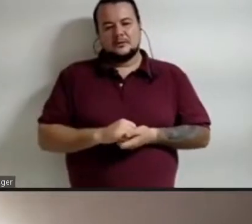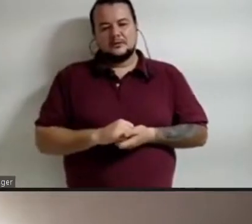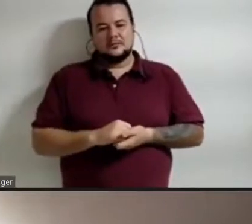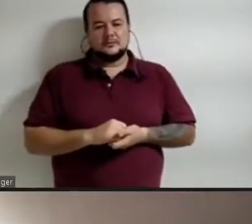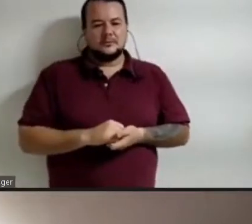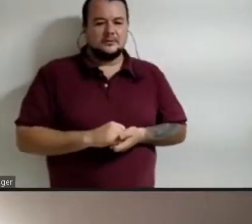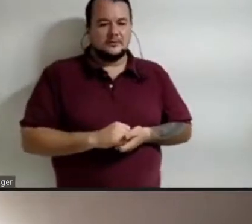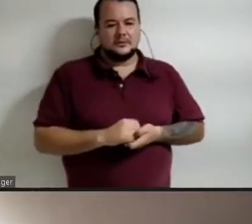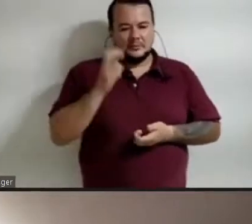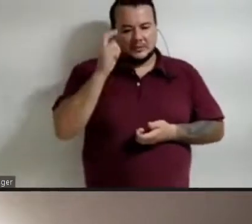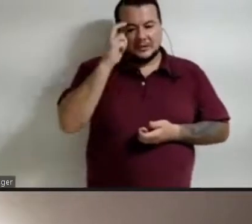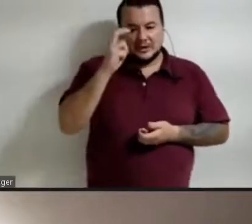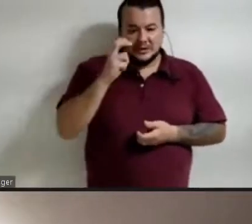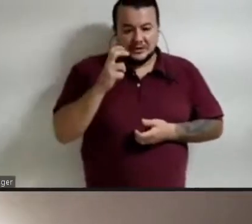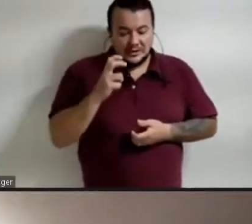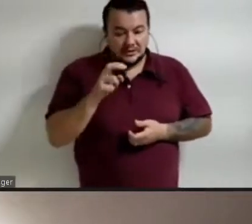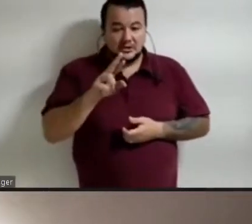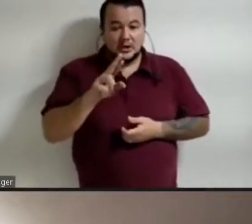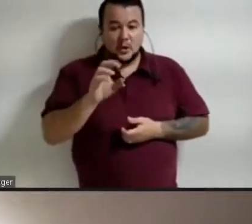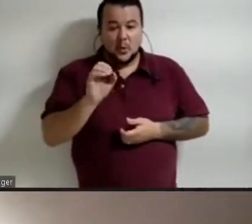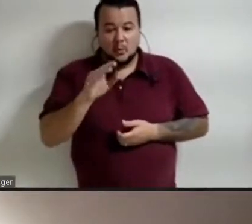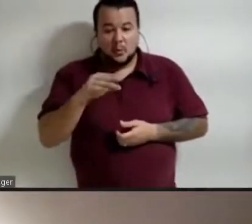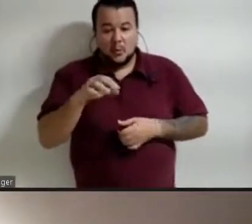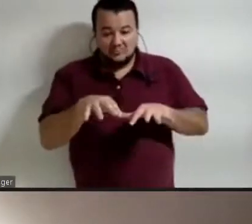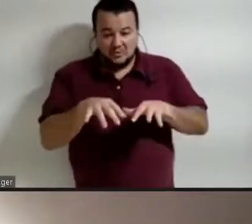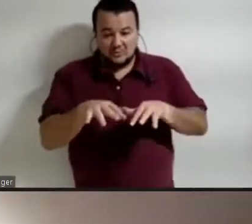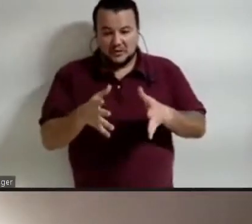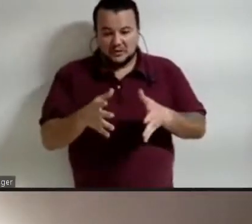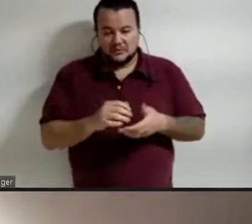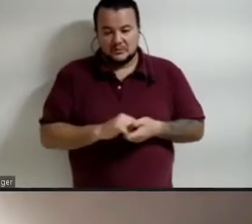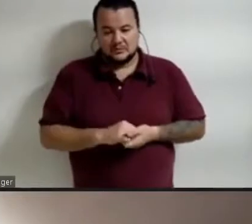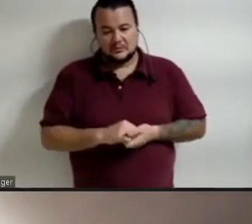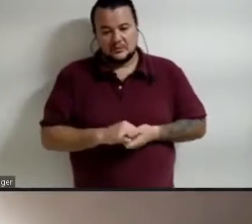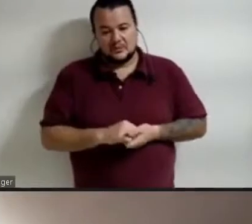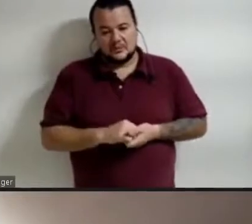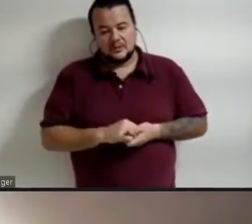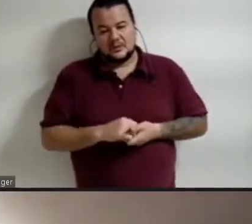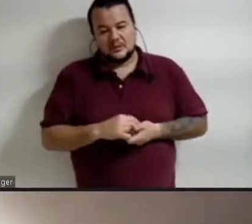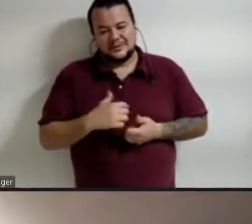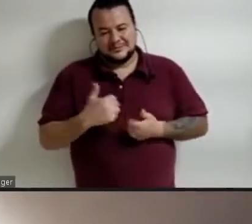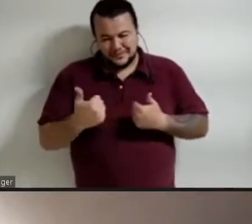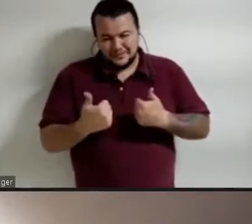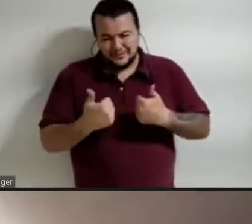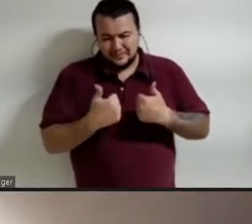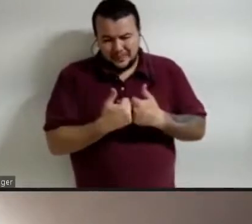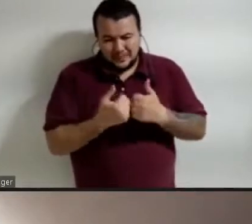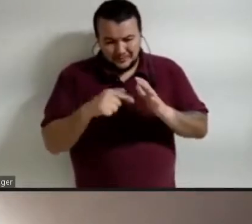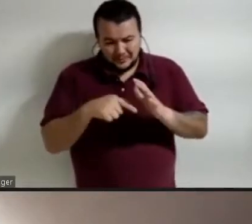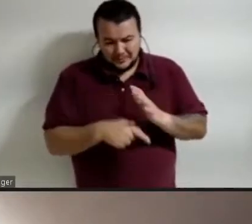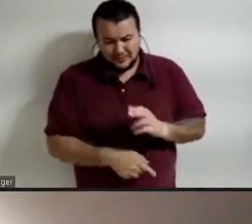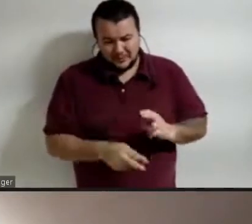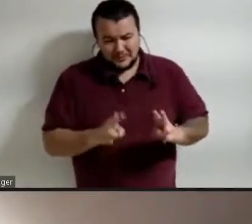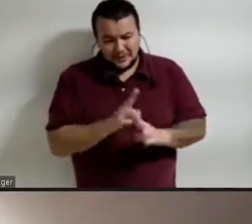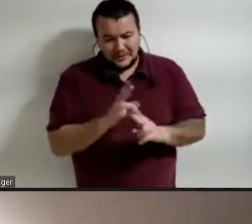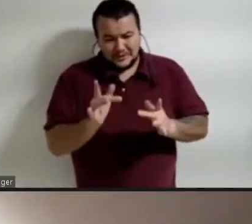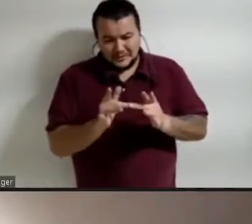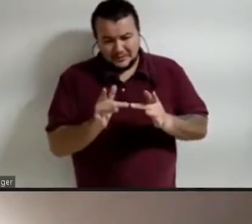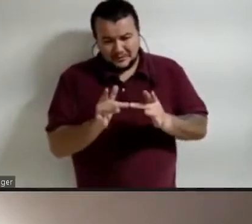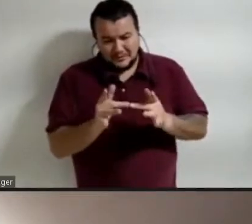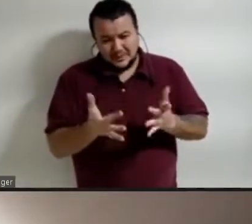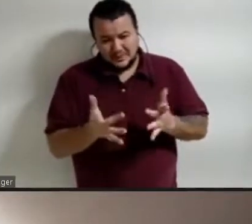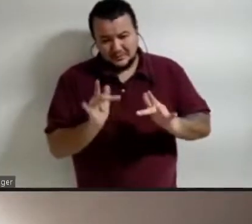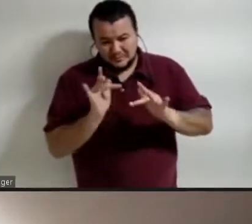para potencializar essa rede. Então, no fundo, os desafios que nós temos, nós tentamos